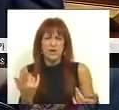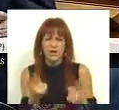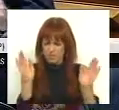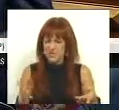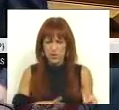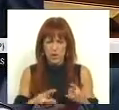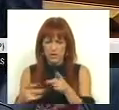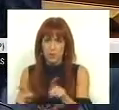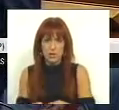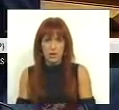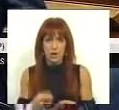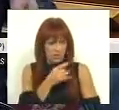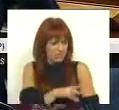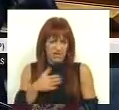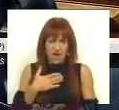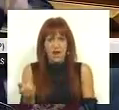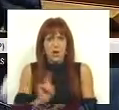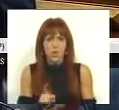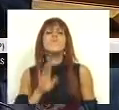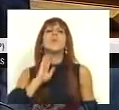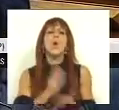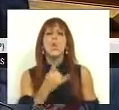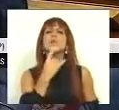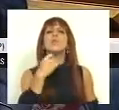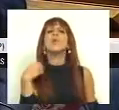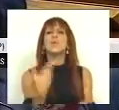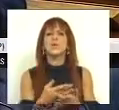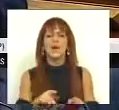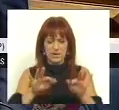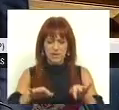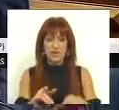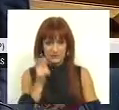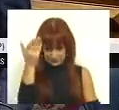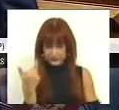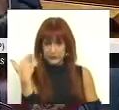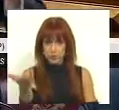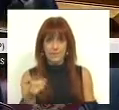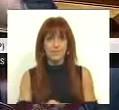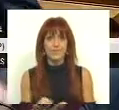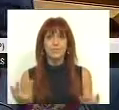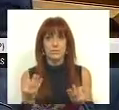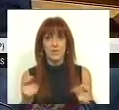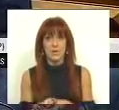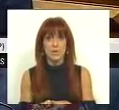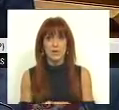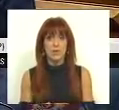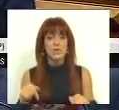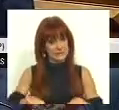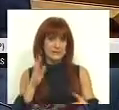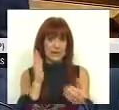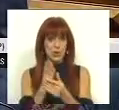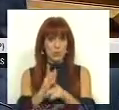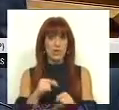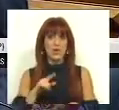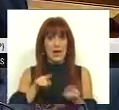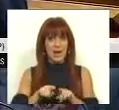ser alterada para não quer irmos num ridículo. E última pergunta para terminar a V. Exª. A lei se sente confortável neste processo,